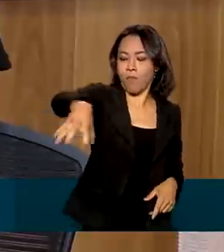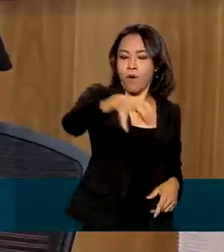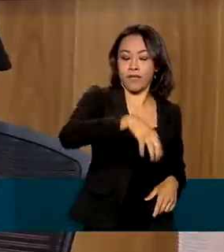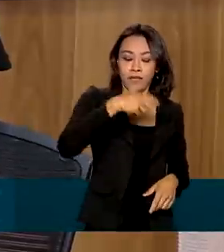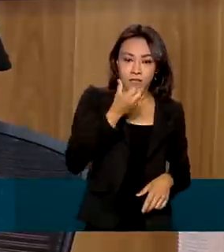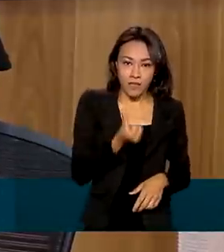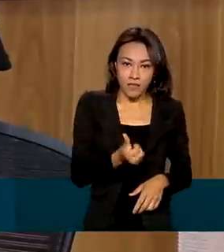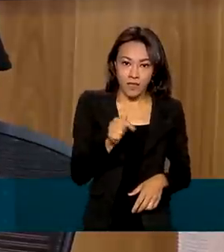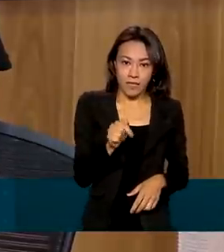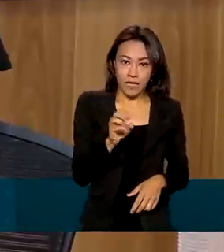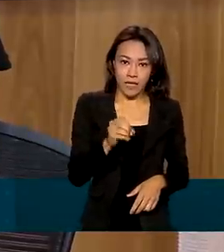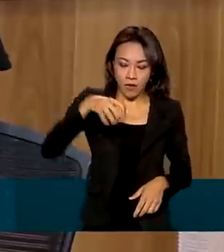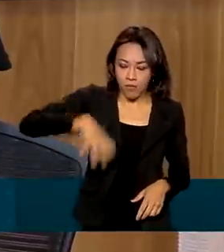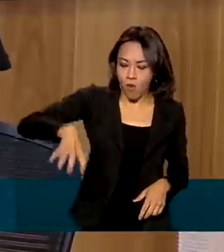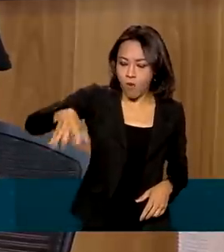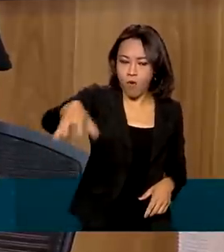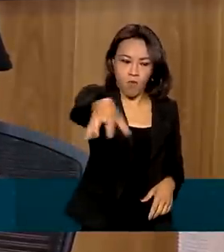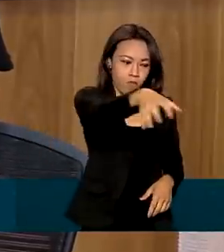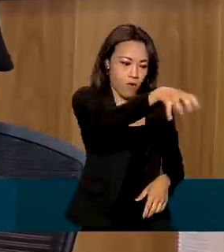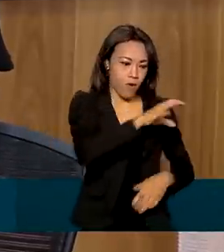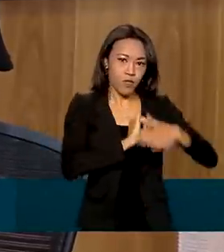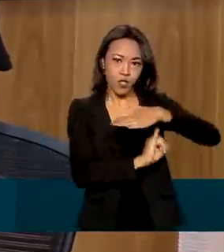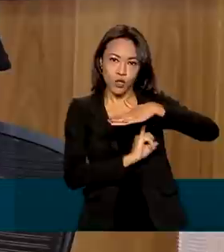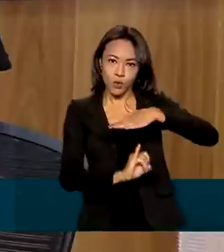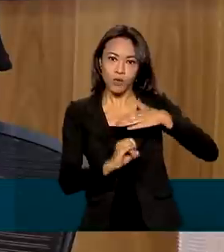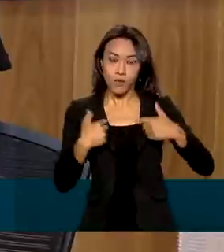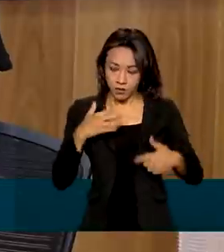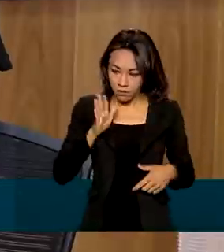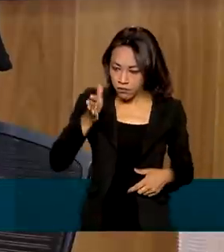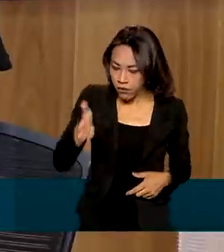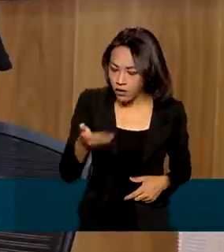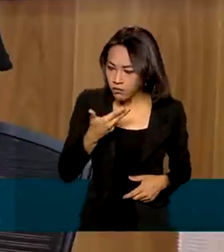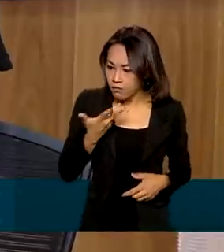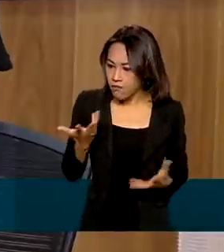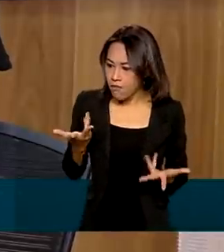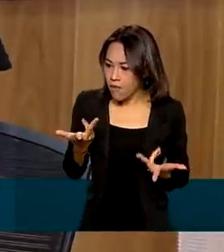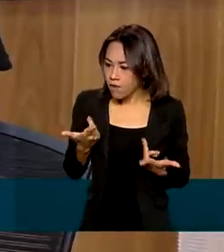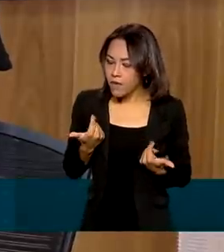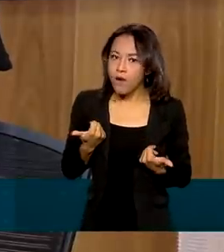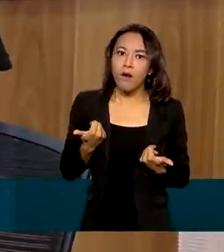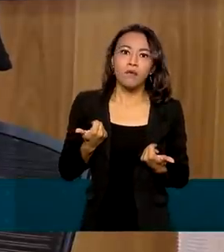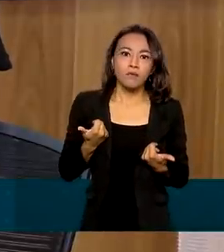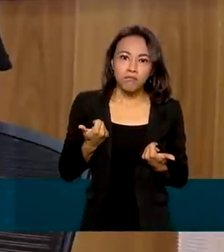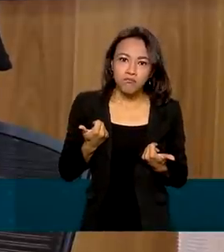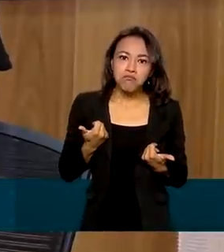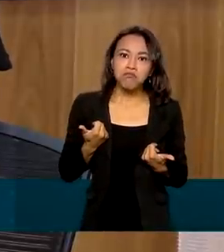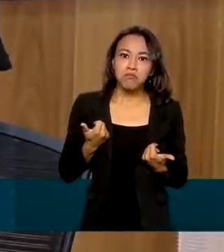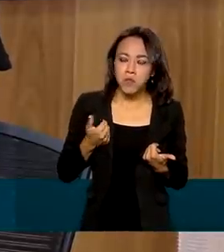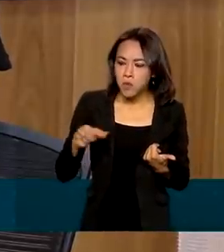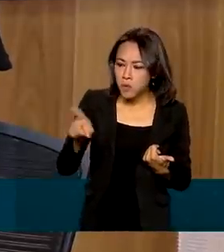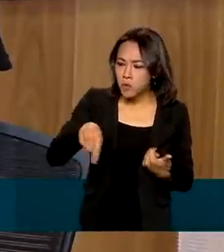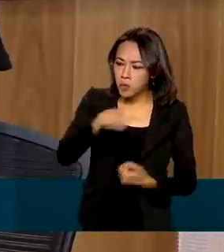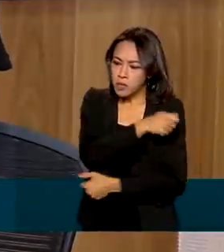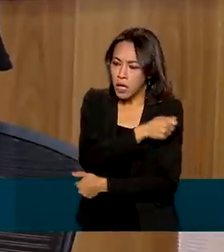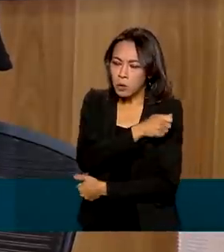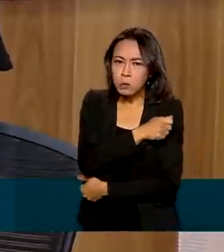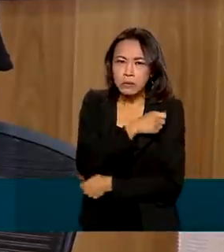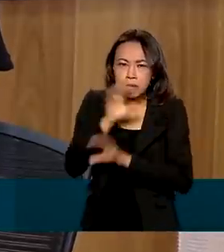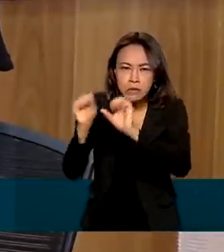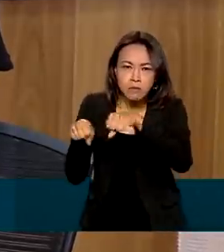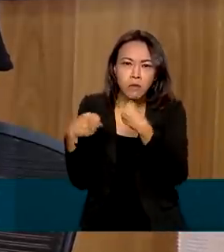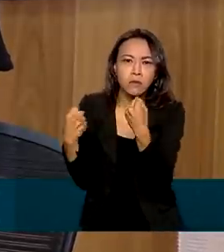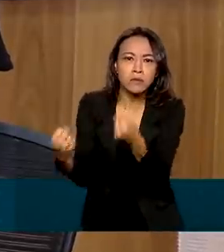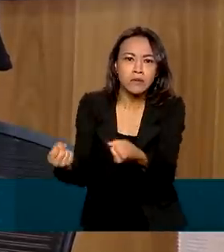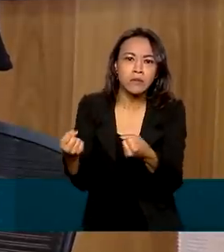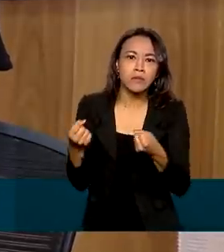670. Você vai num lugar desse e você fica maravilhado. Você vê os meninos se dedicando a alguns lugares até,